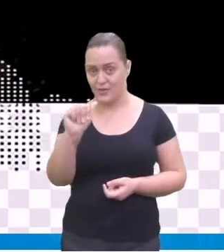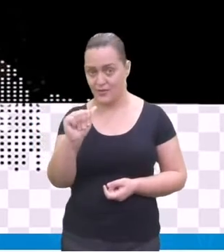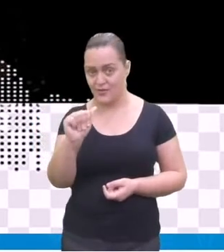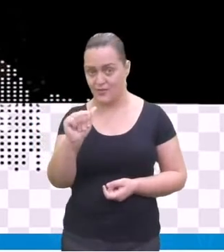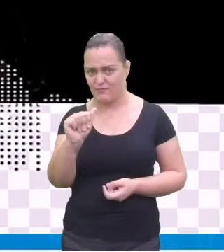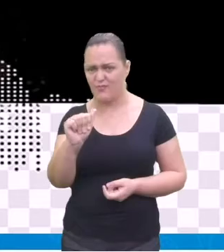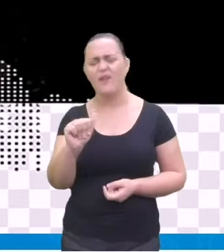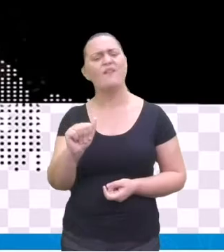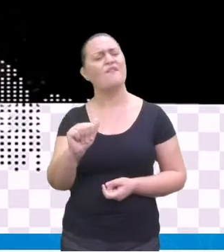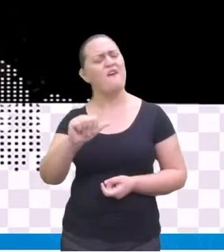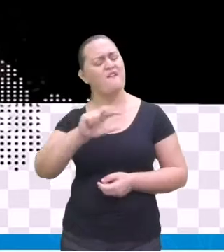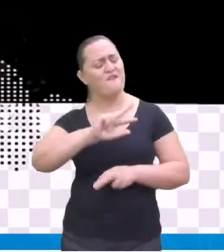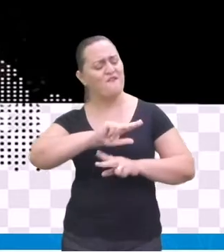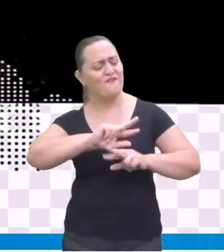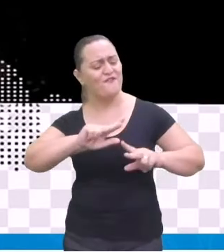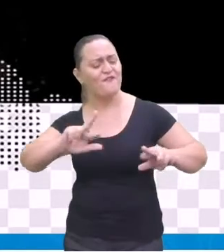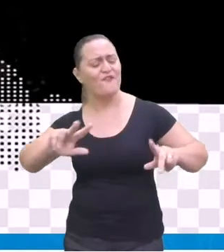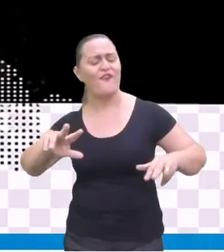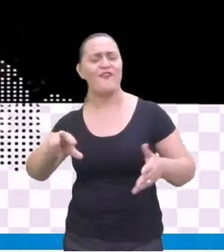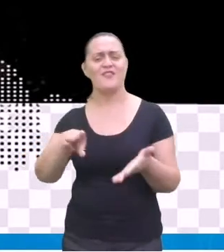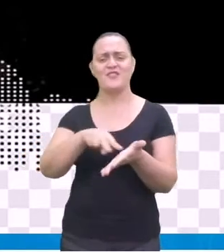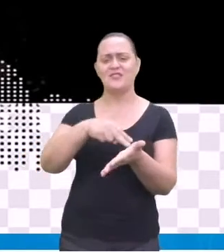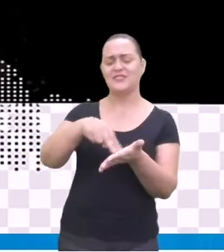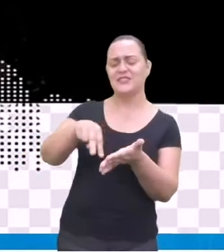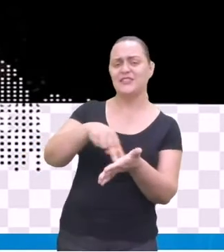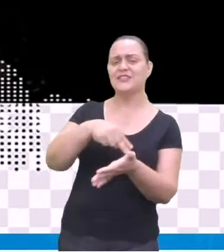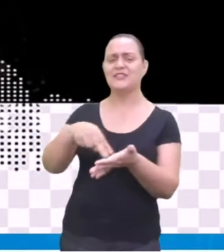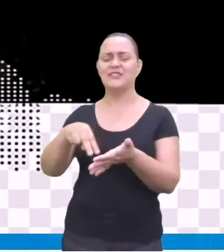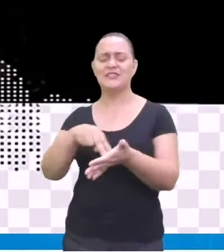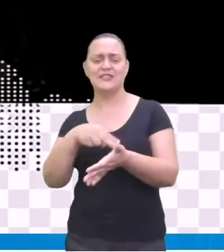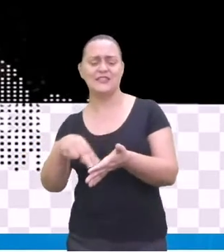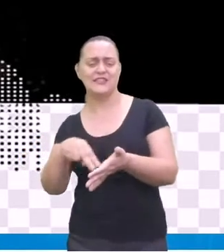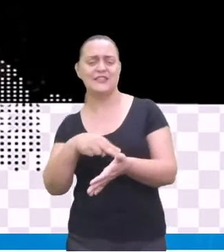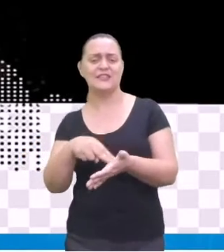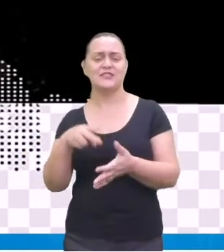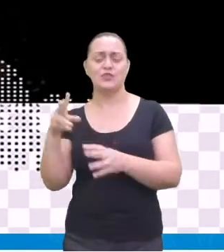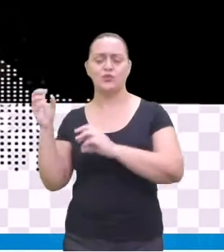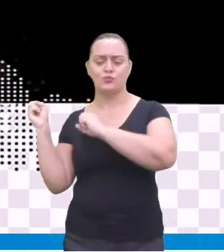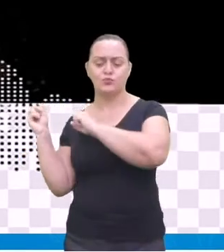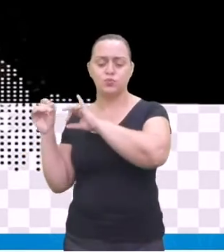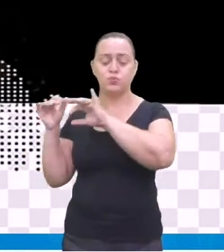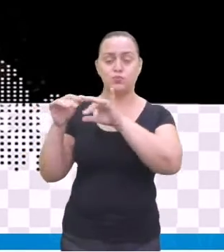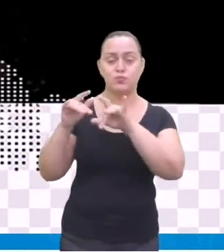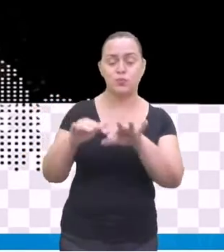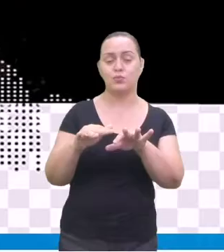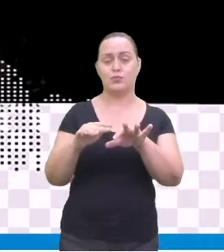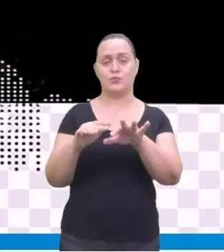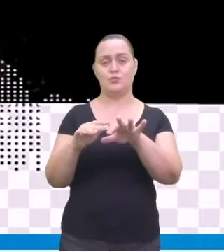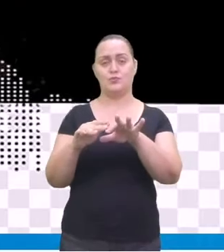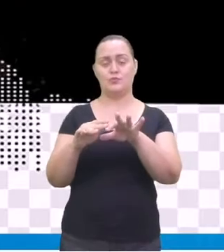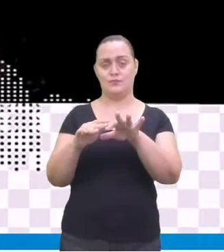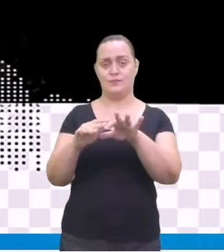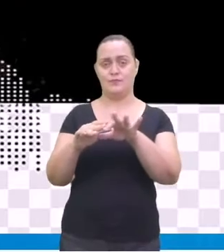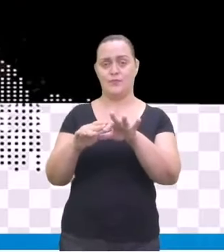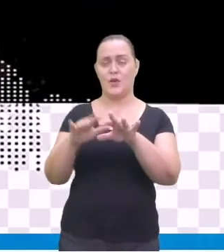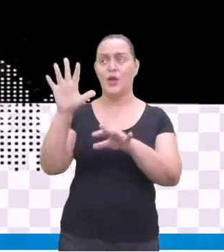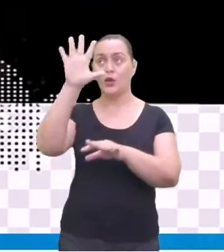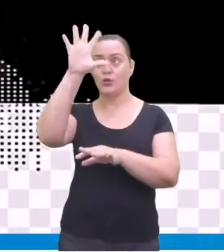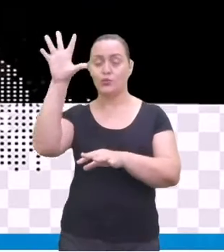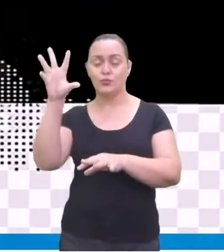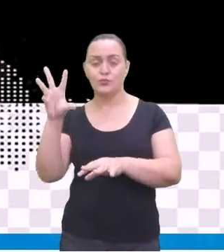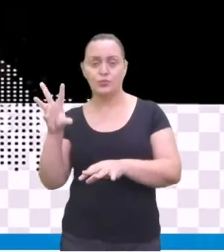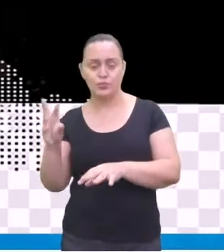Foram fundados sobre as músicas de africanos. Então, todas essas músicas que nós conhecemos hoje, que eu citei aqui,